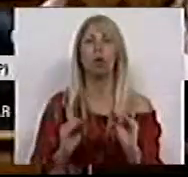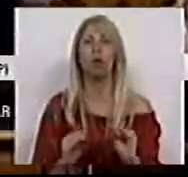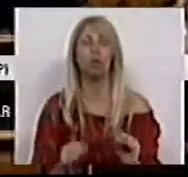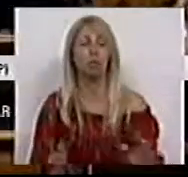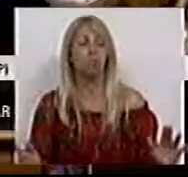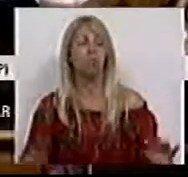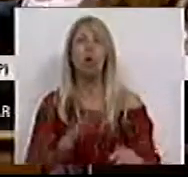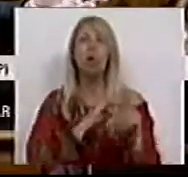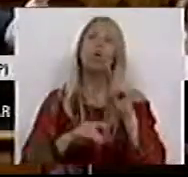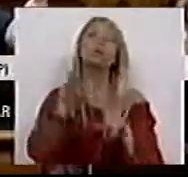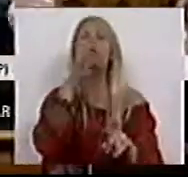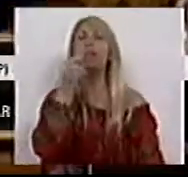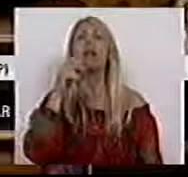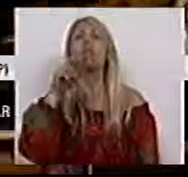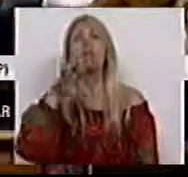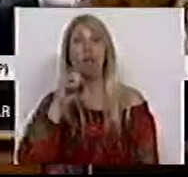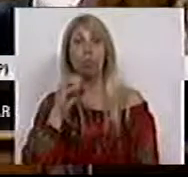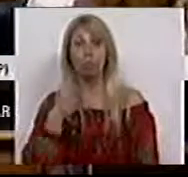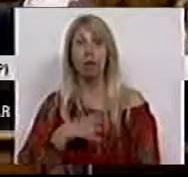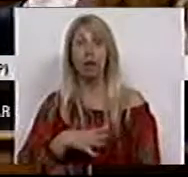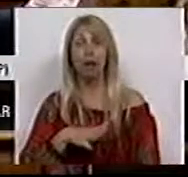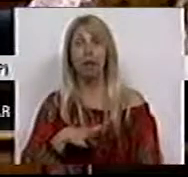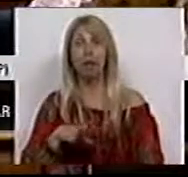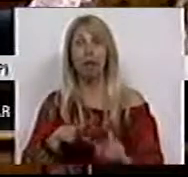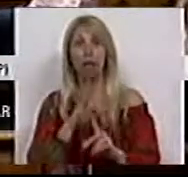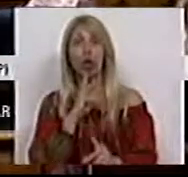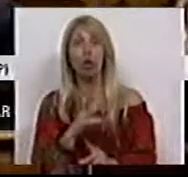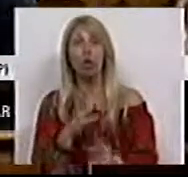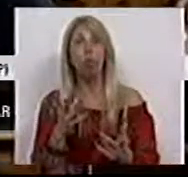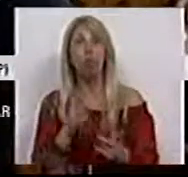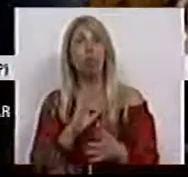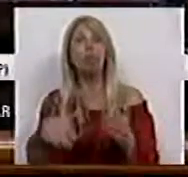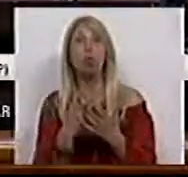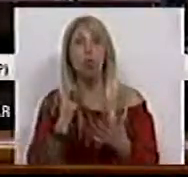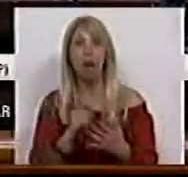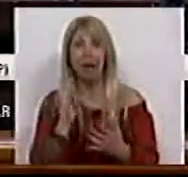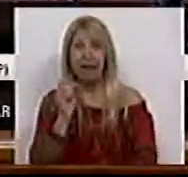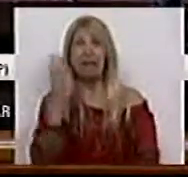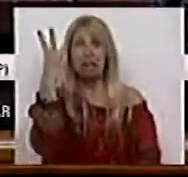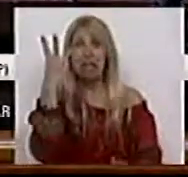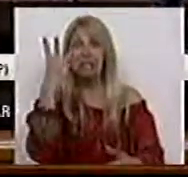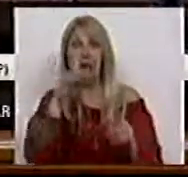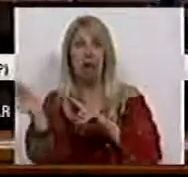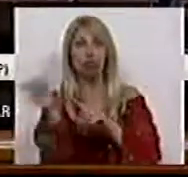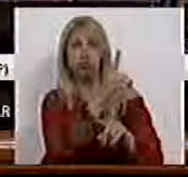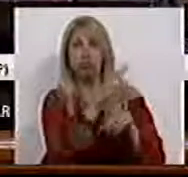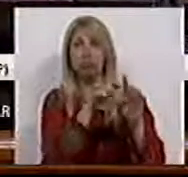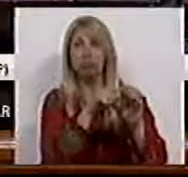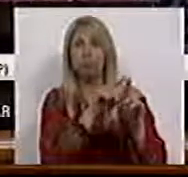Deputado Telmo Correia quer propor mais do 3 anos de internamento? Será isso que querem propor?